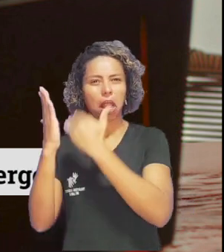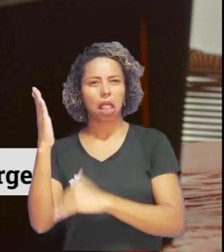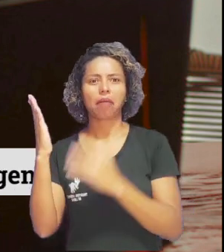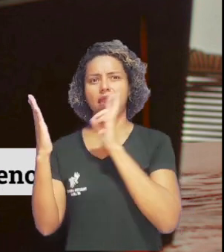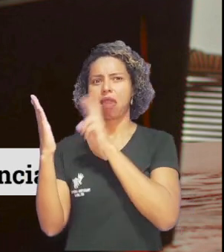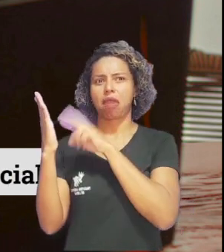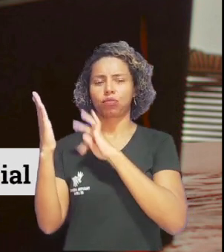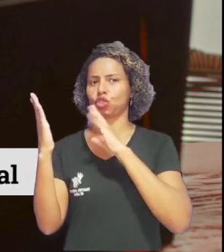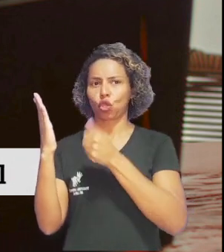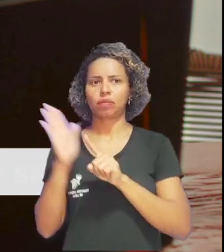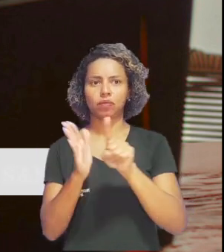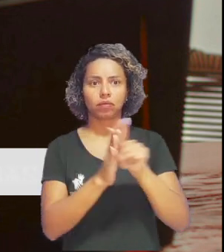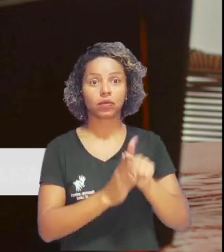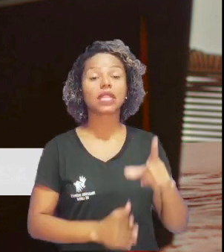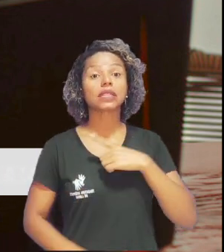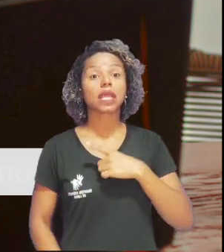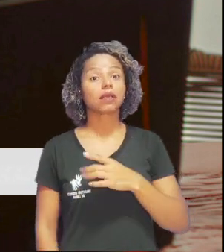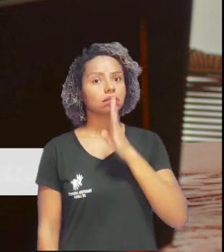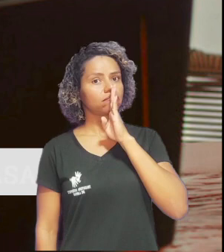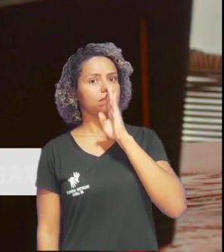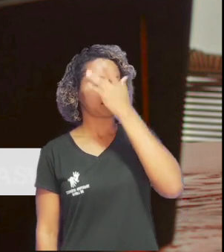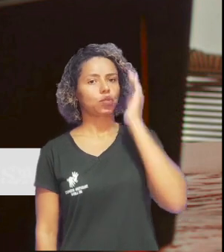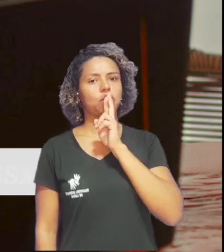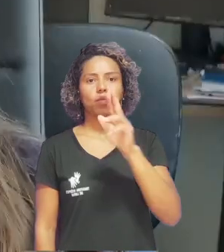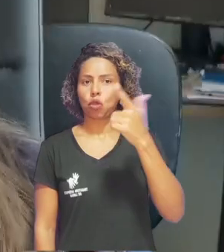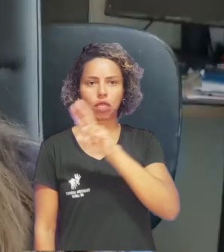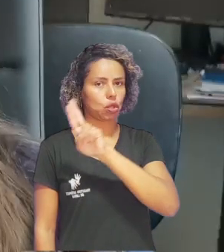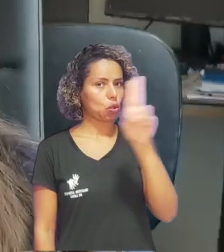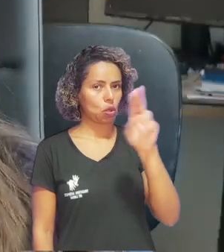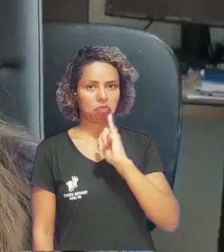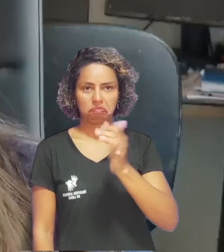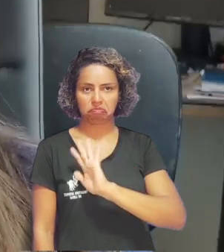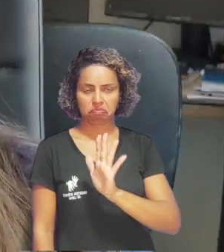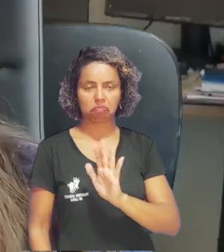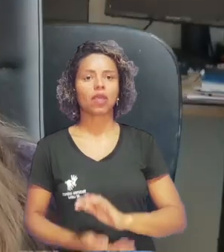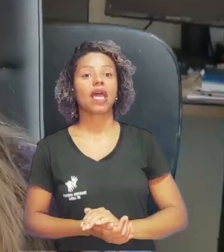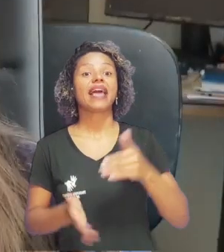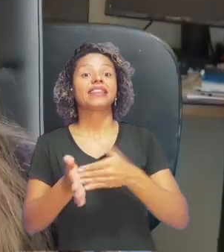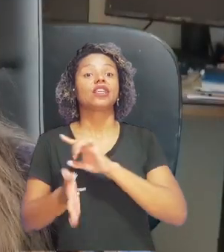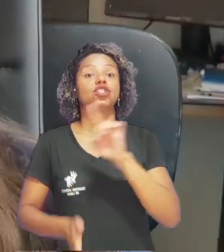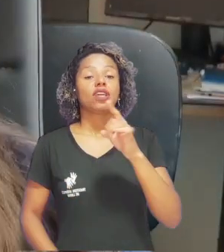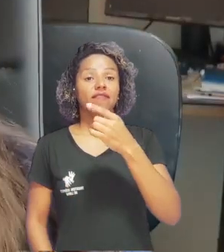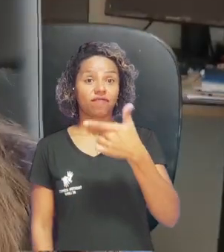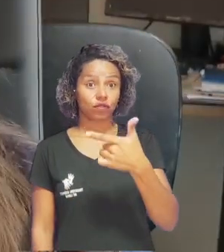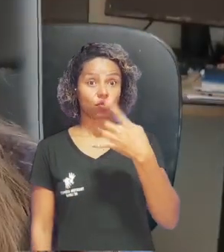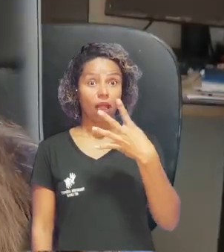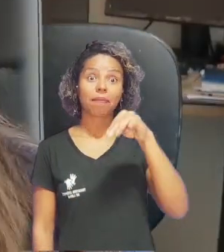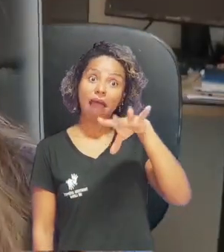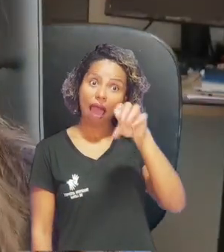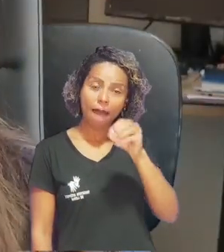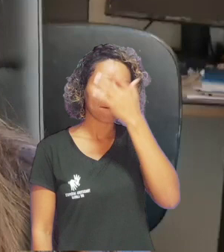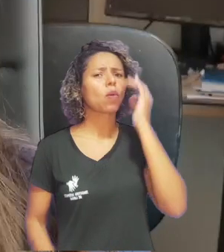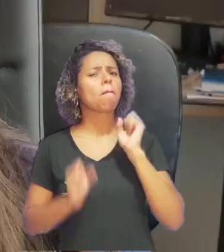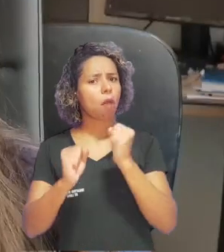participação é voluntária e com garantia de sigilo dos respondentes. A avaliação deve ser realizada até o dia 24 de maio.